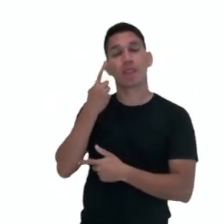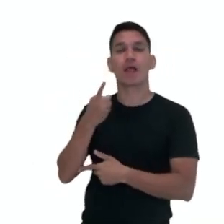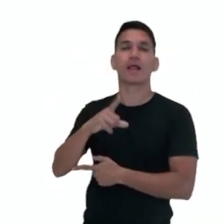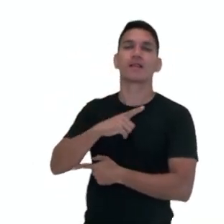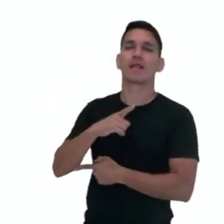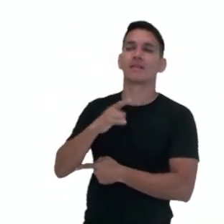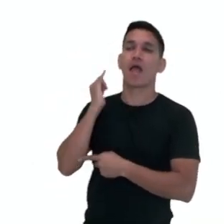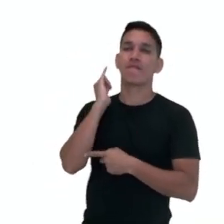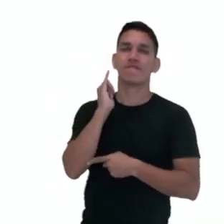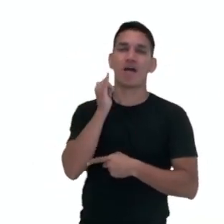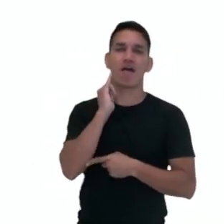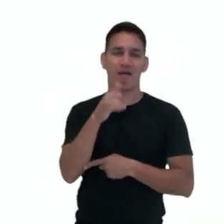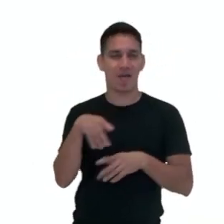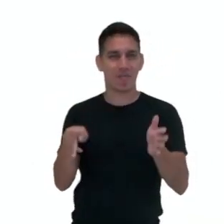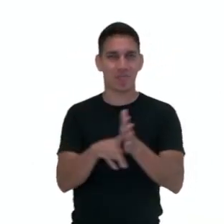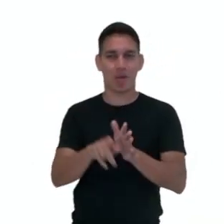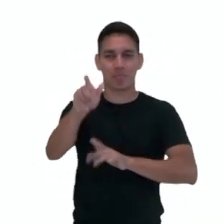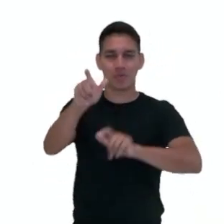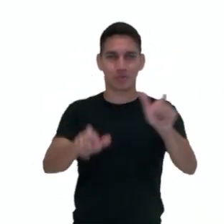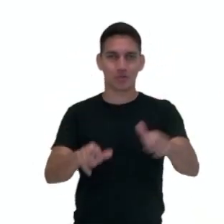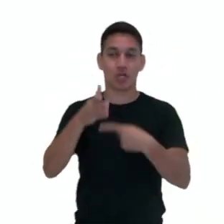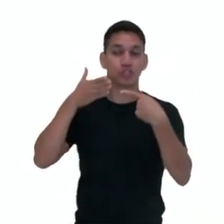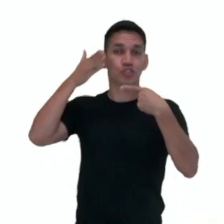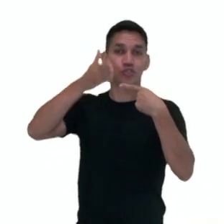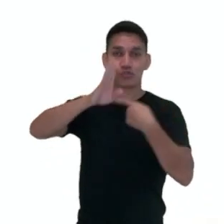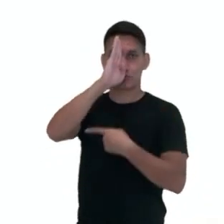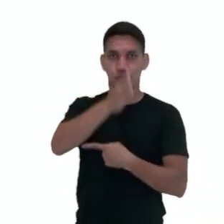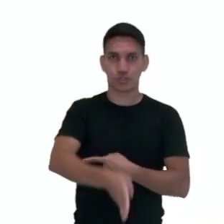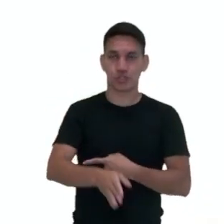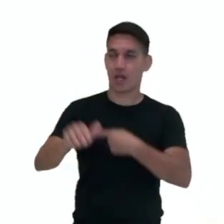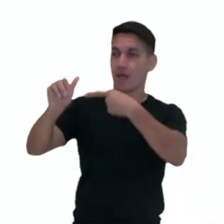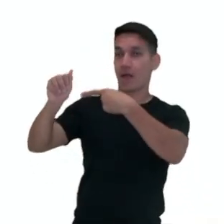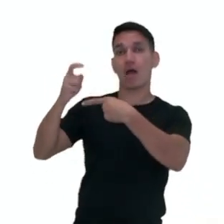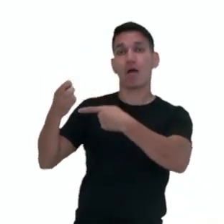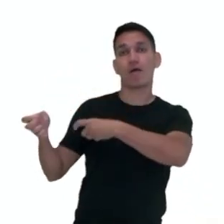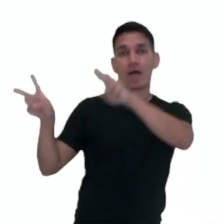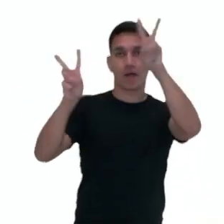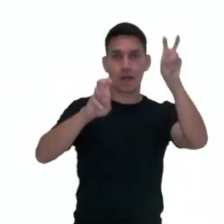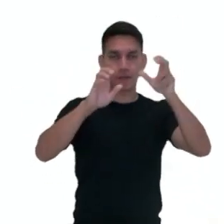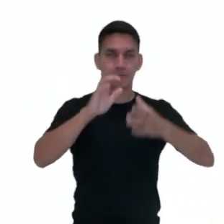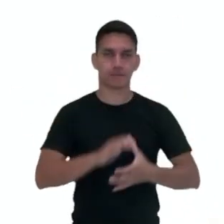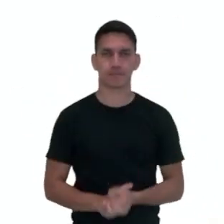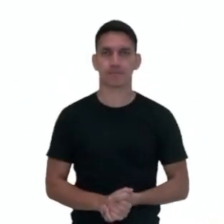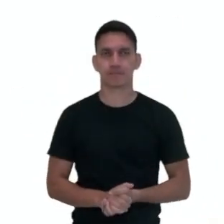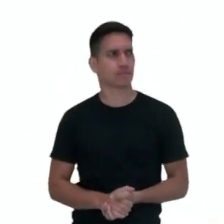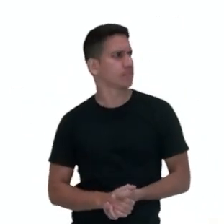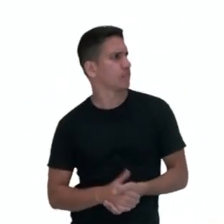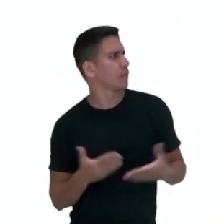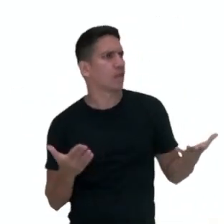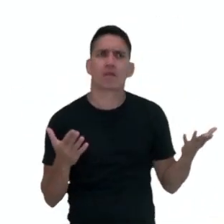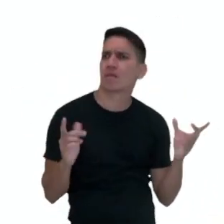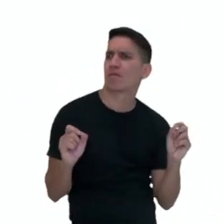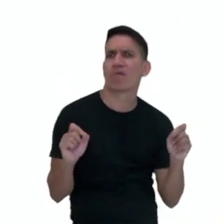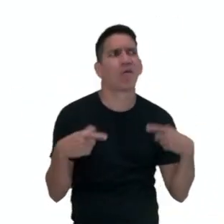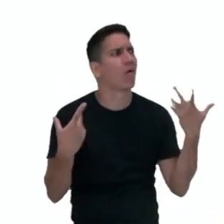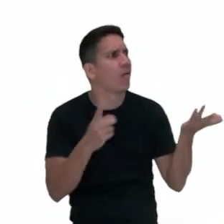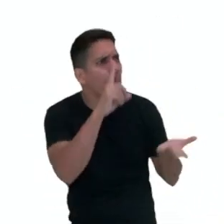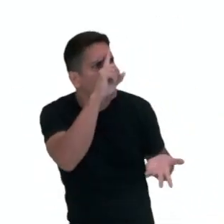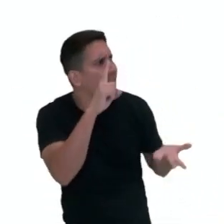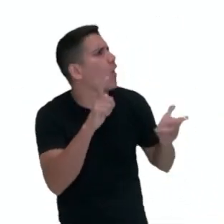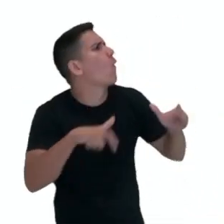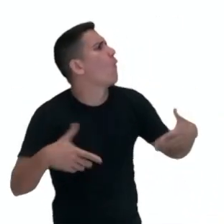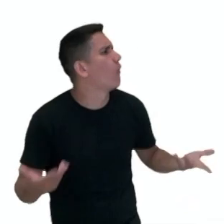fala dos personagens, é exemplo de discurso direto. No primeiro, a gente tem aqui a seguinte indagação. Onde está o perigo?